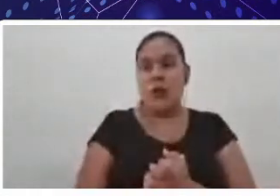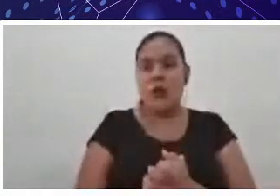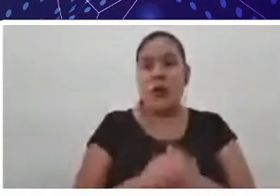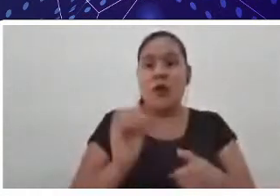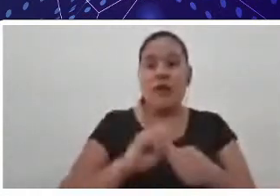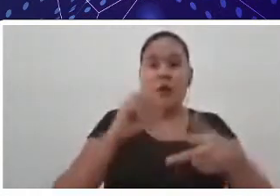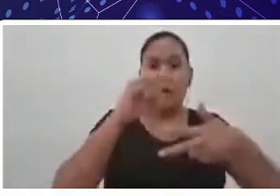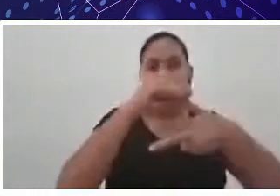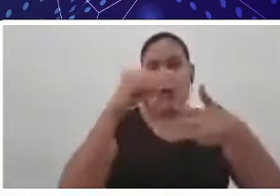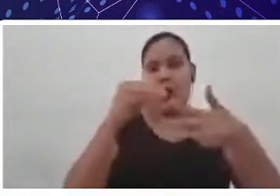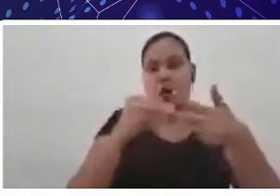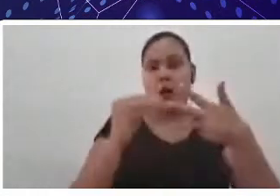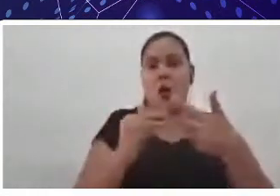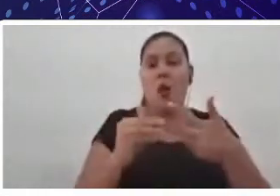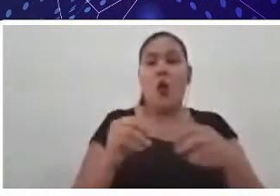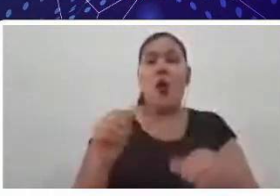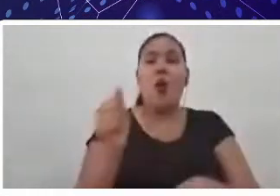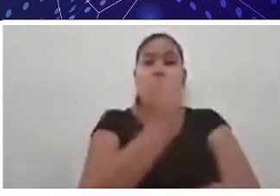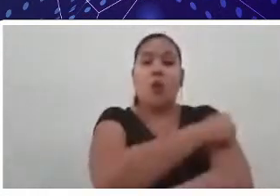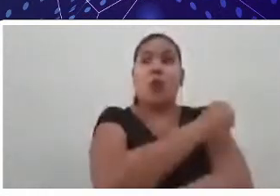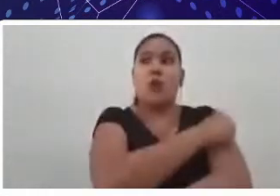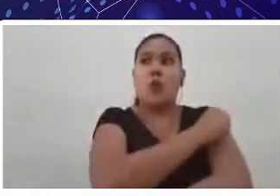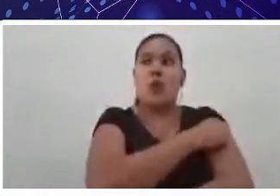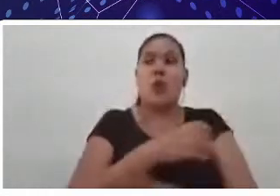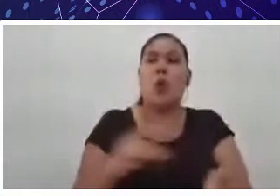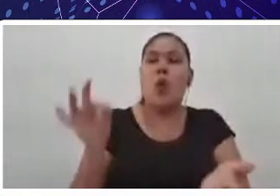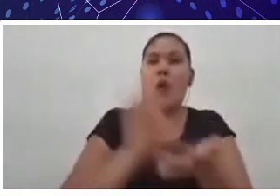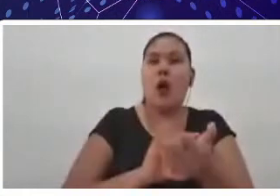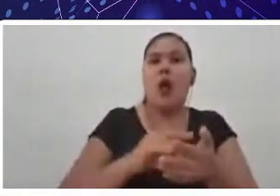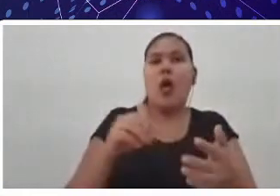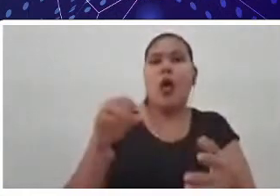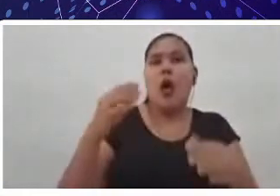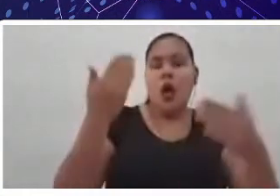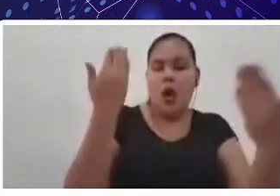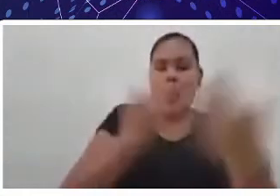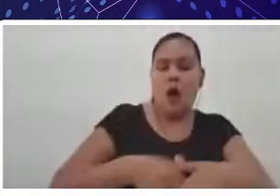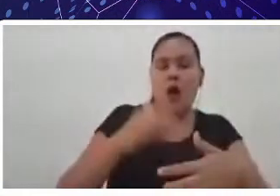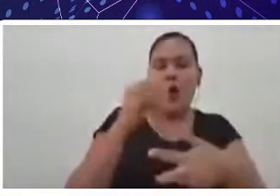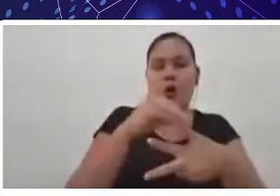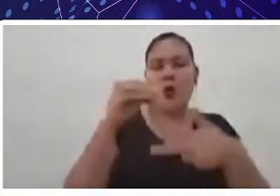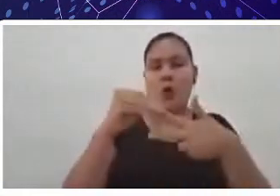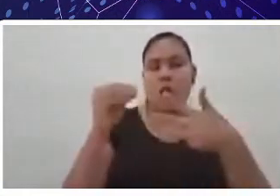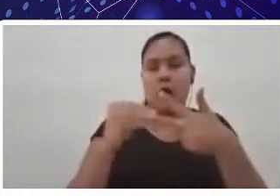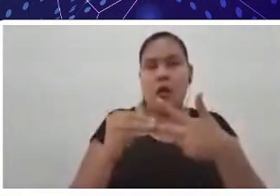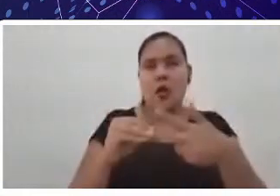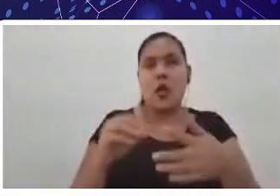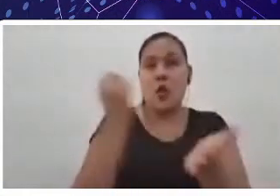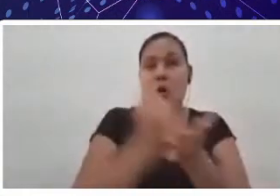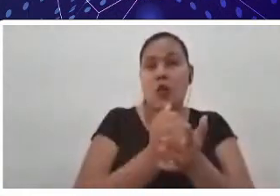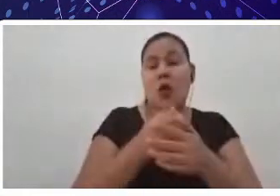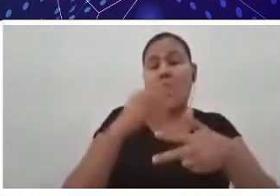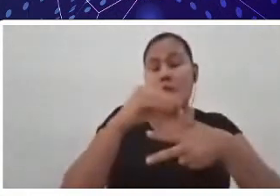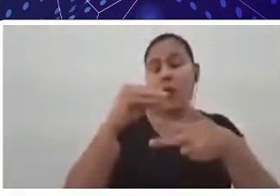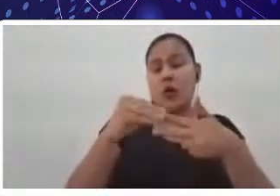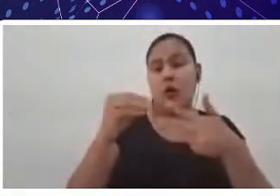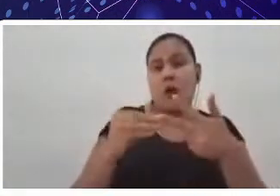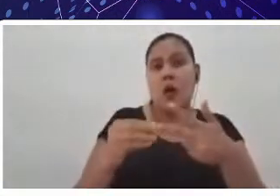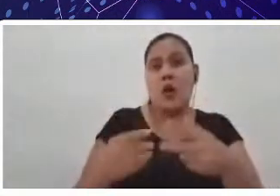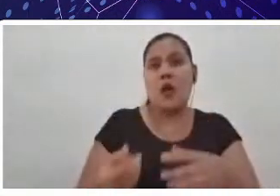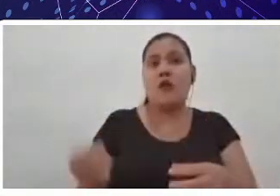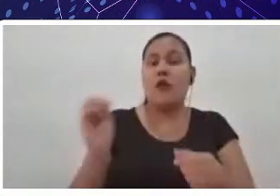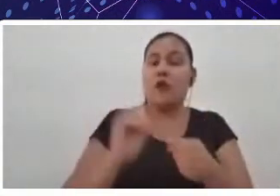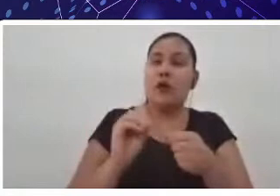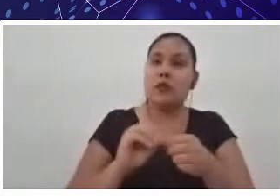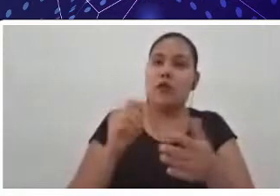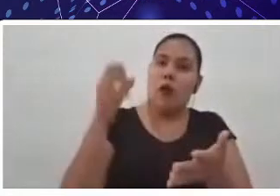realizam a prova do Enem, e através da nota do Enem, depois eles vão realizar a inscrição, né, em um